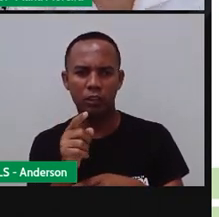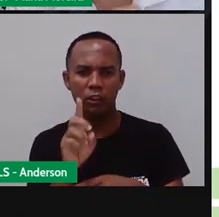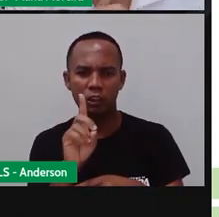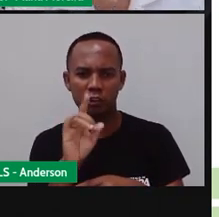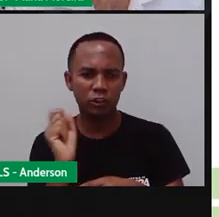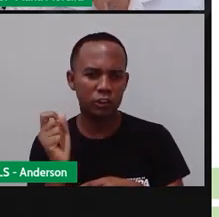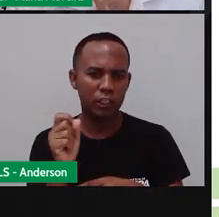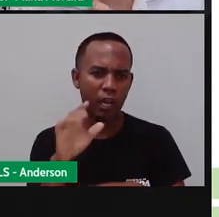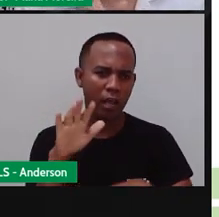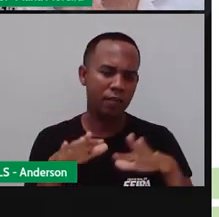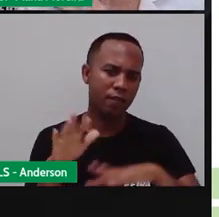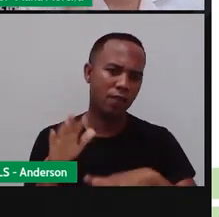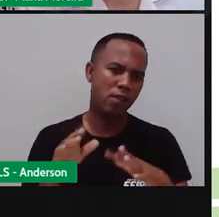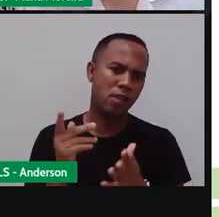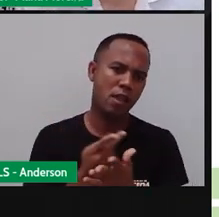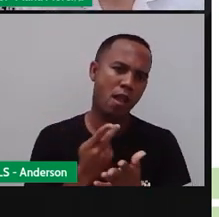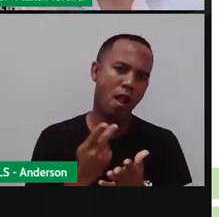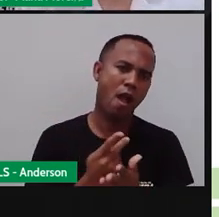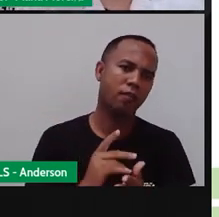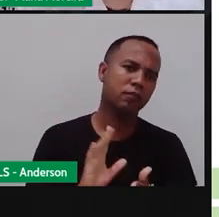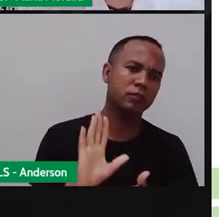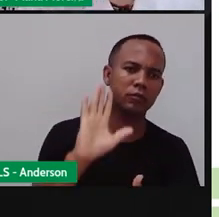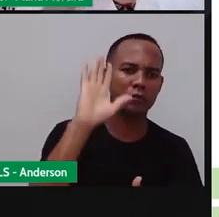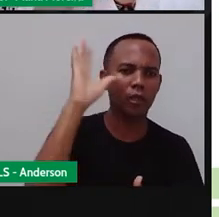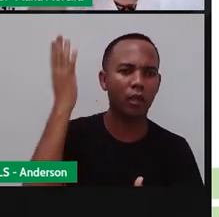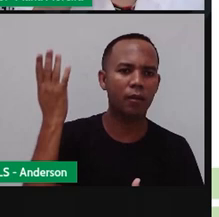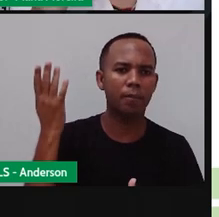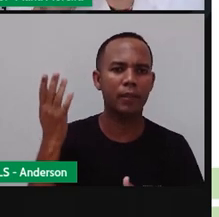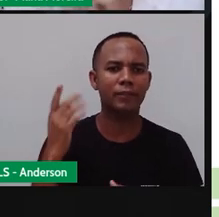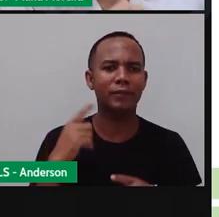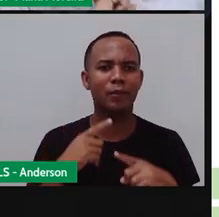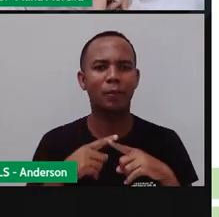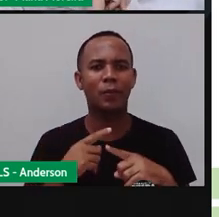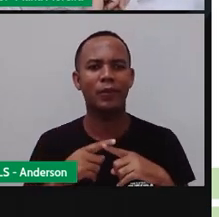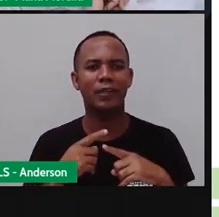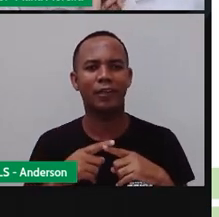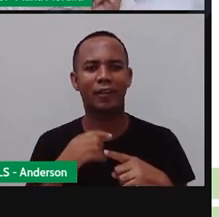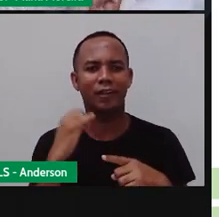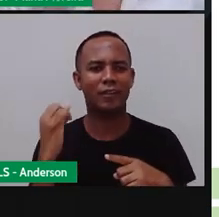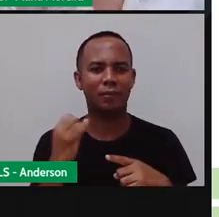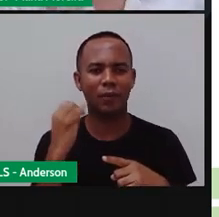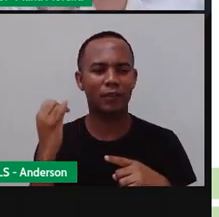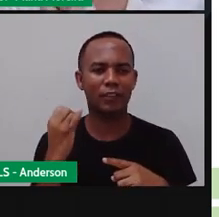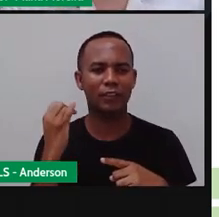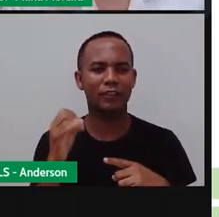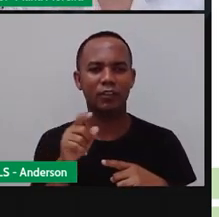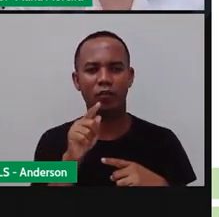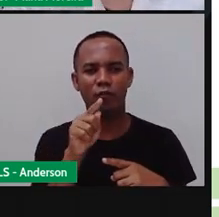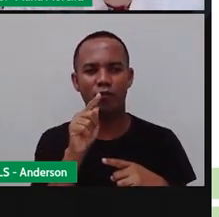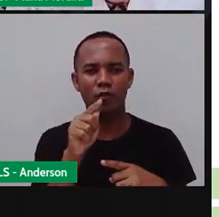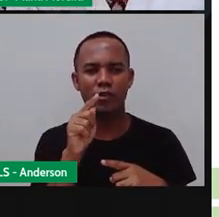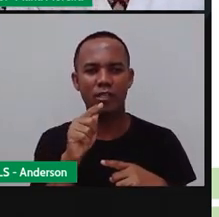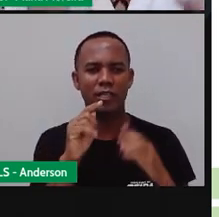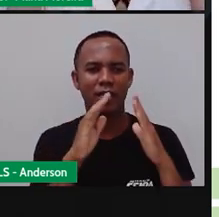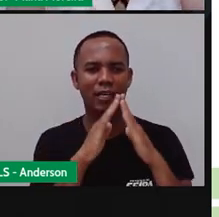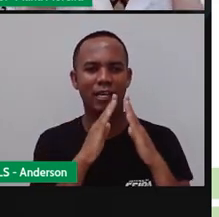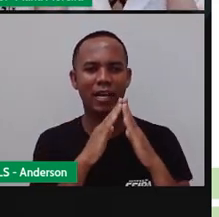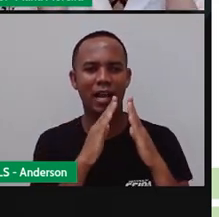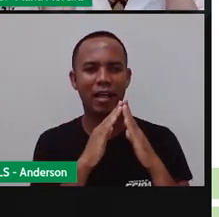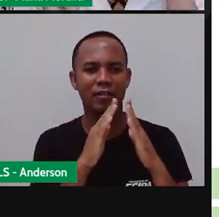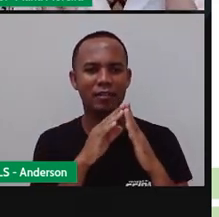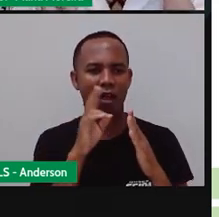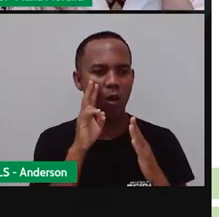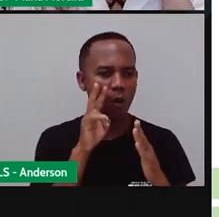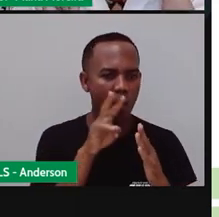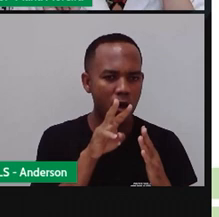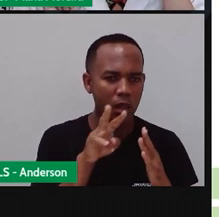errada, aconteceu alguma coisa. Porque isso é muito importante para que você que está aí assistindo se situe e faça o quê? Olha, a